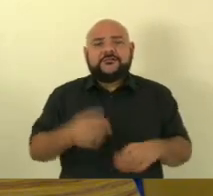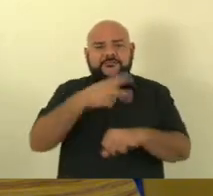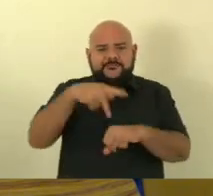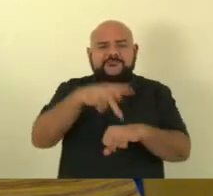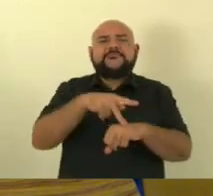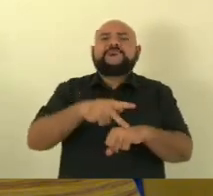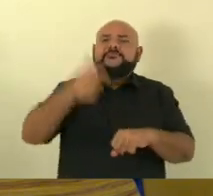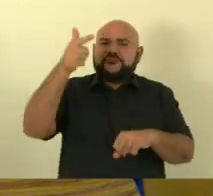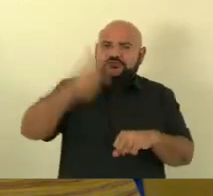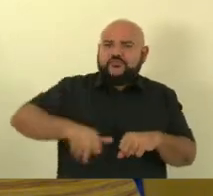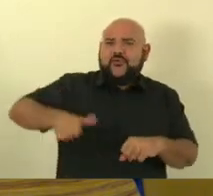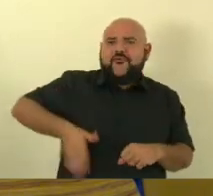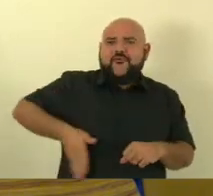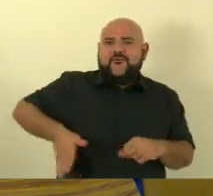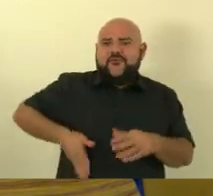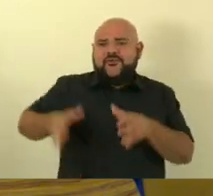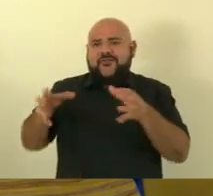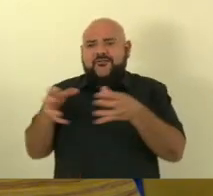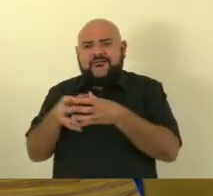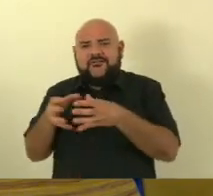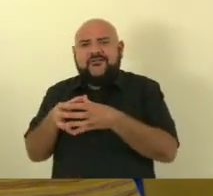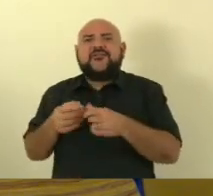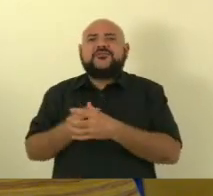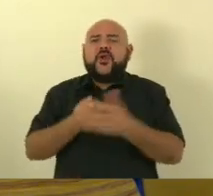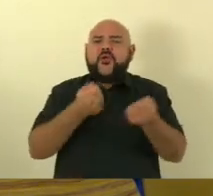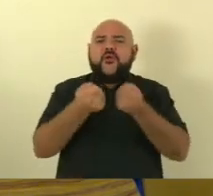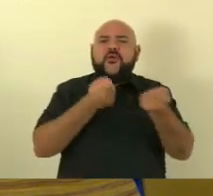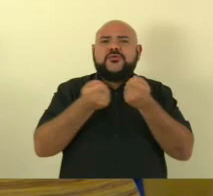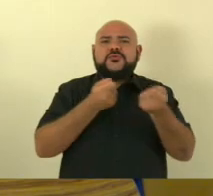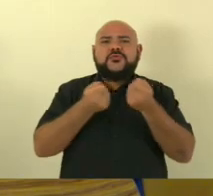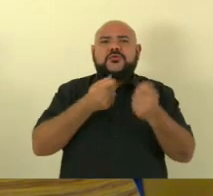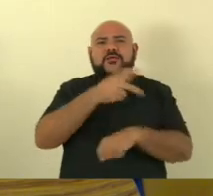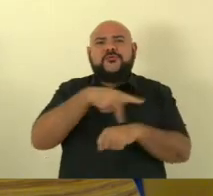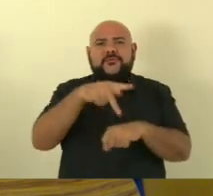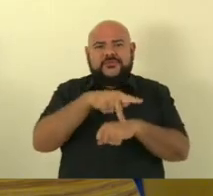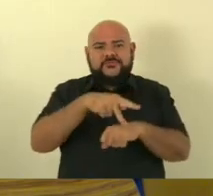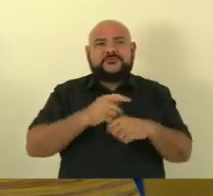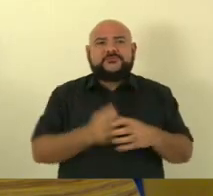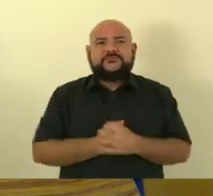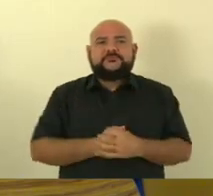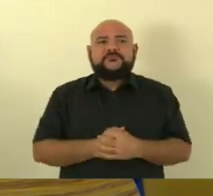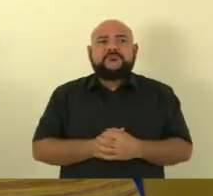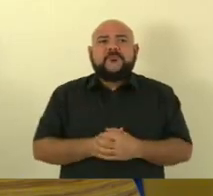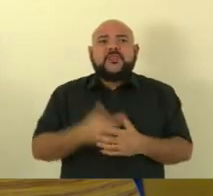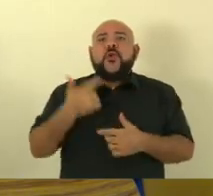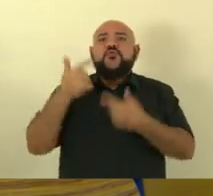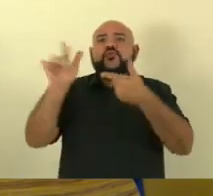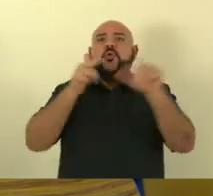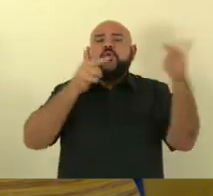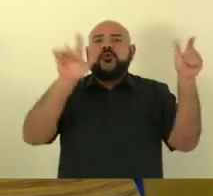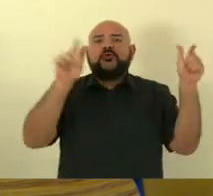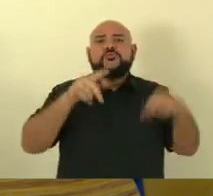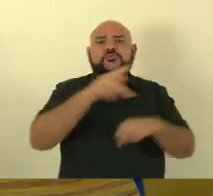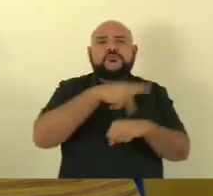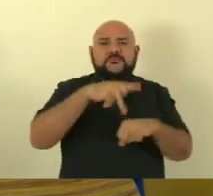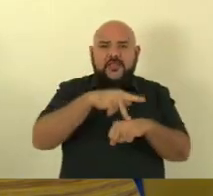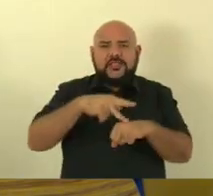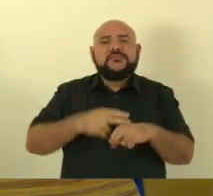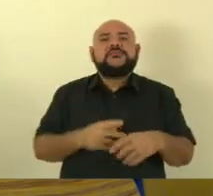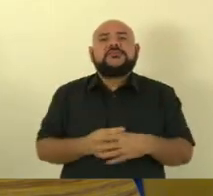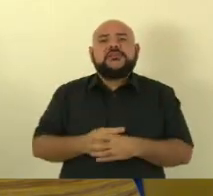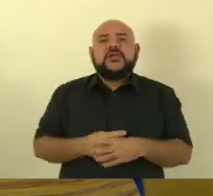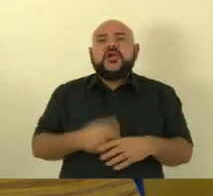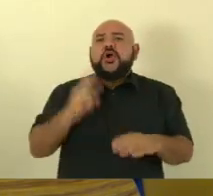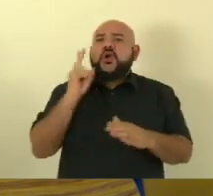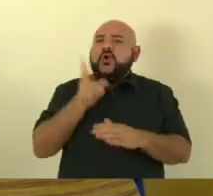que destruiu a gente e o Brasil junto a seus vizinhos segue rumo ao subdesenvolvimento eterno rumo à